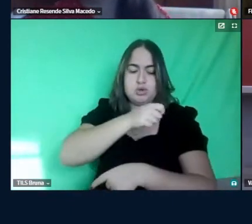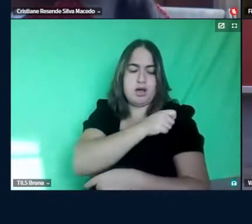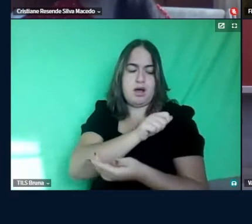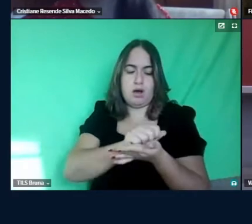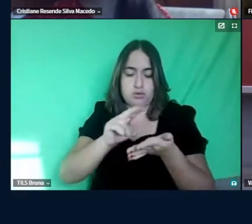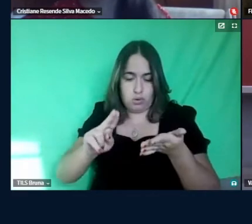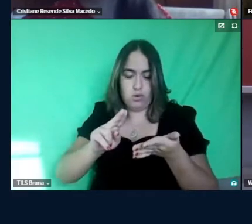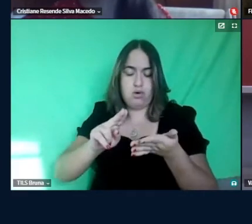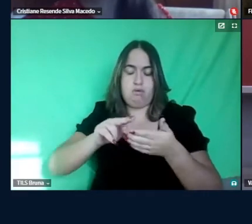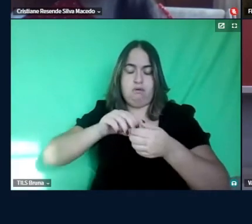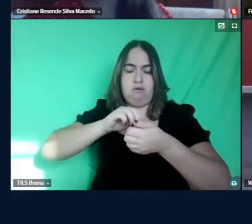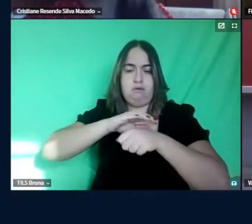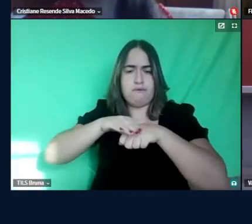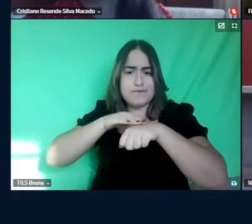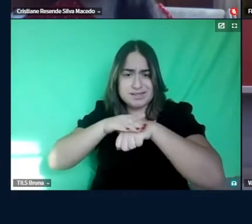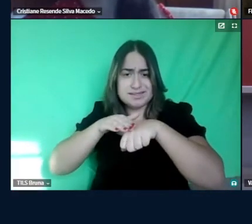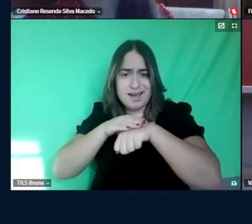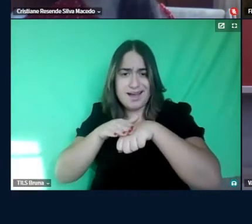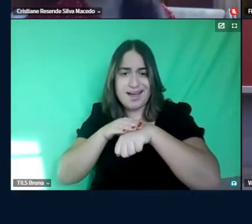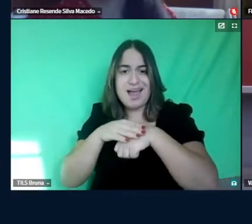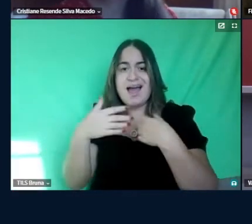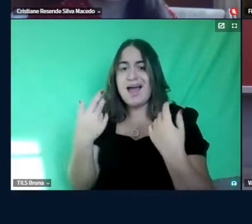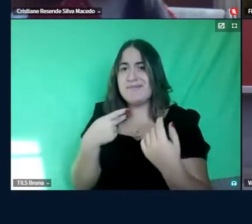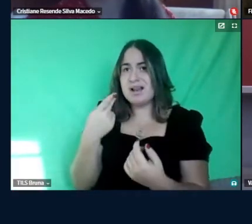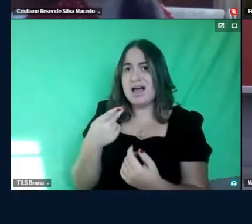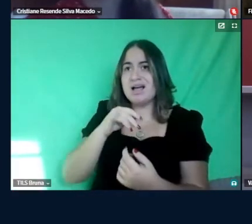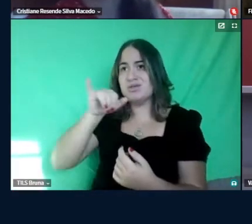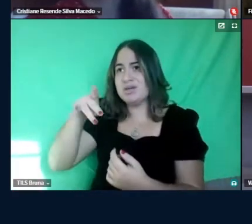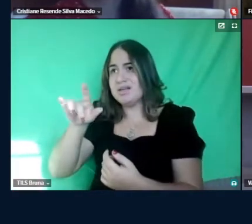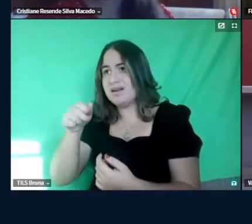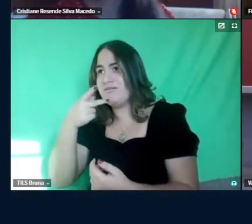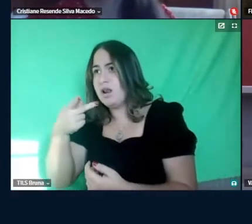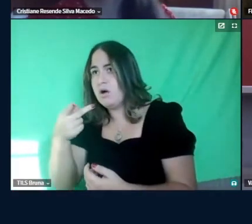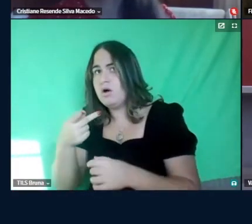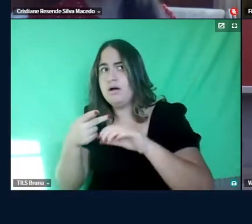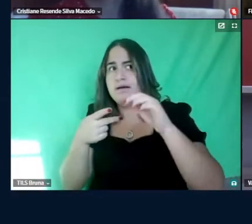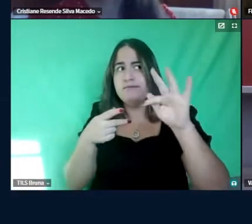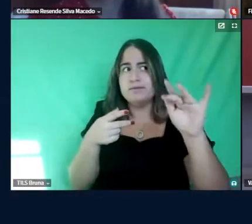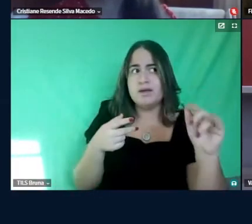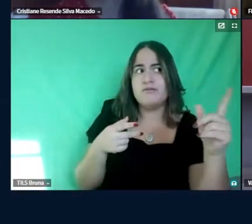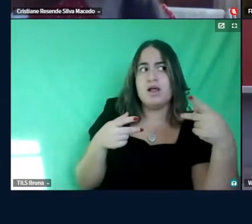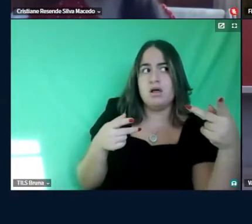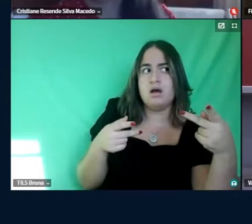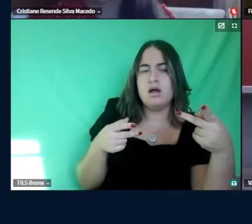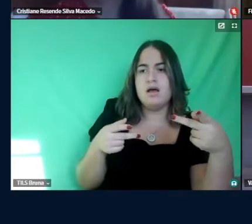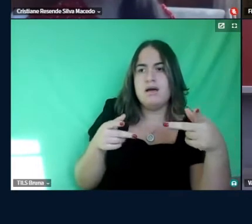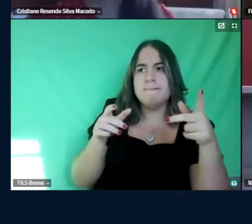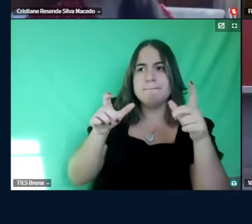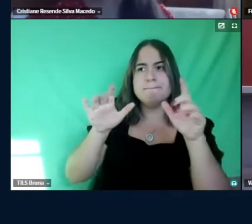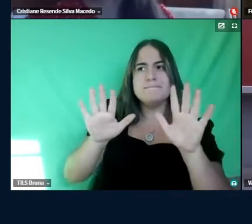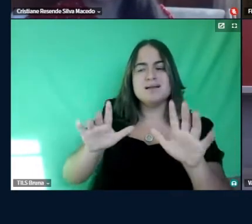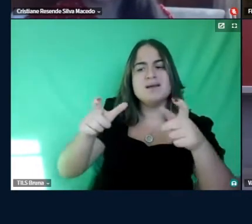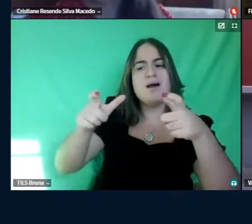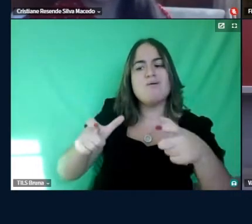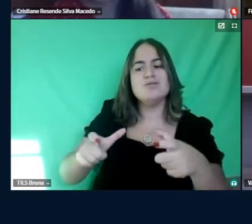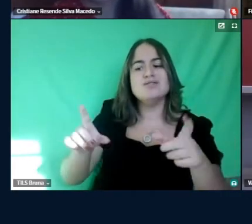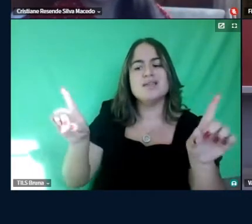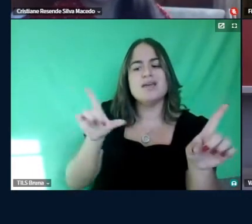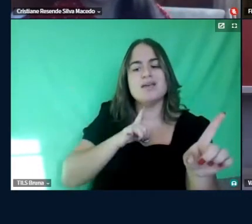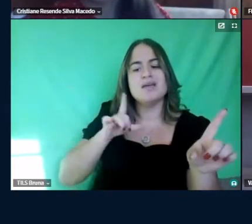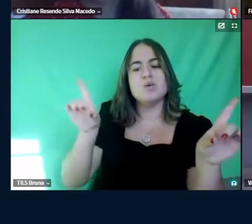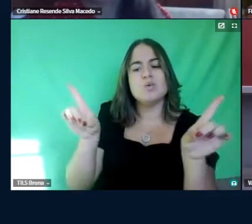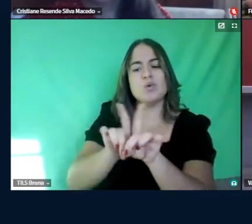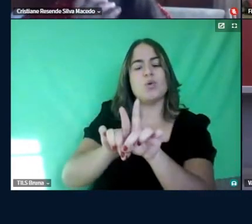pode ficar assim, a Juliana fala isso, a Cris fala aquilo, o Fidel fala aquilo outro, tá, mas e aí, onde eles convergem, onde eles